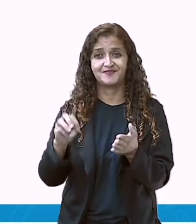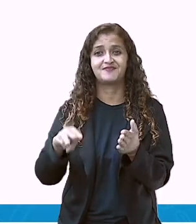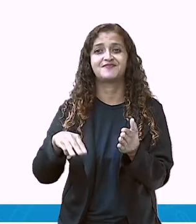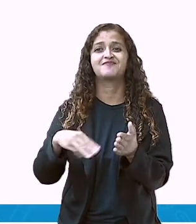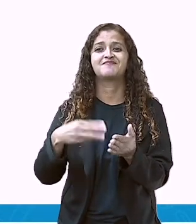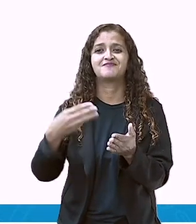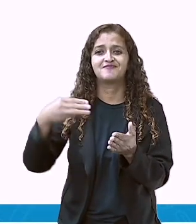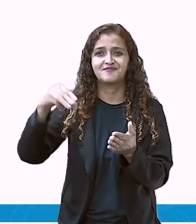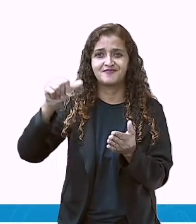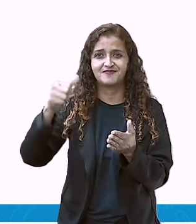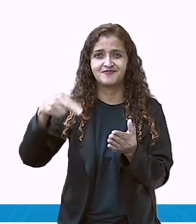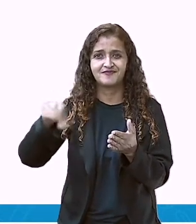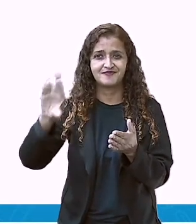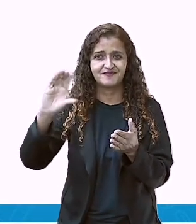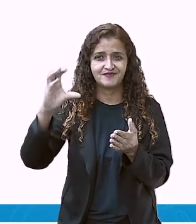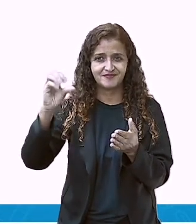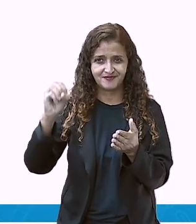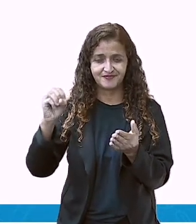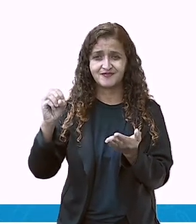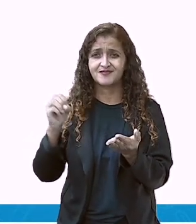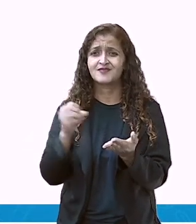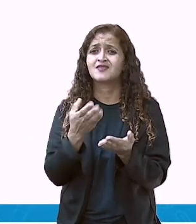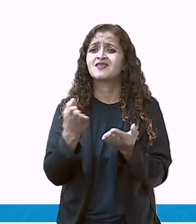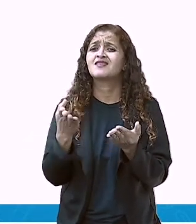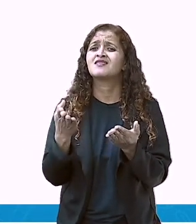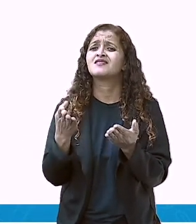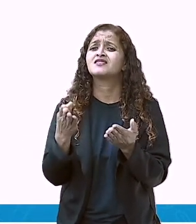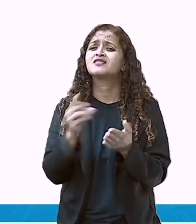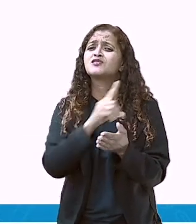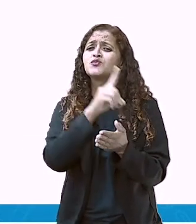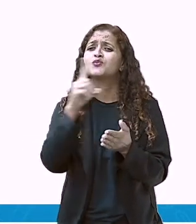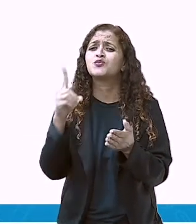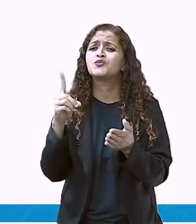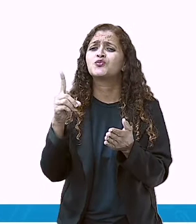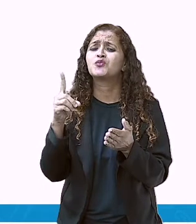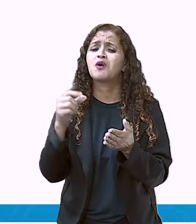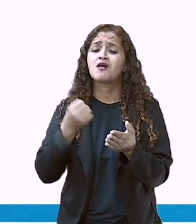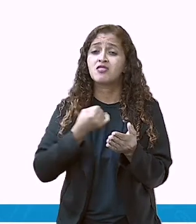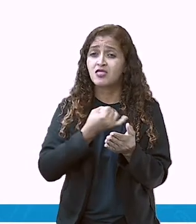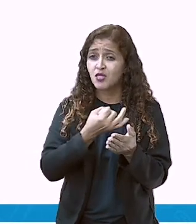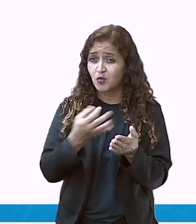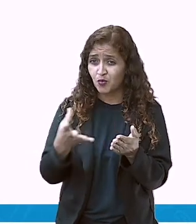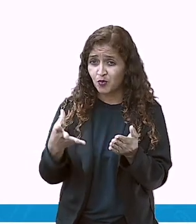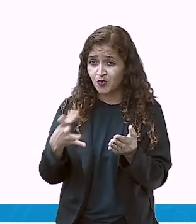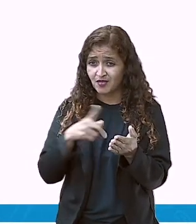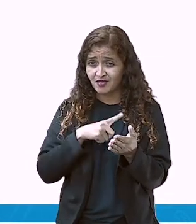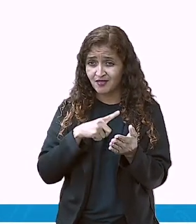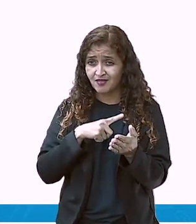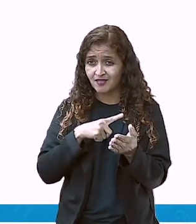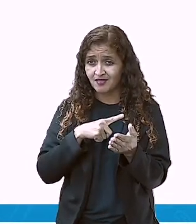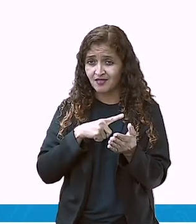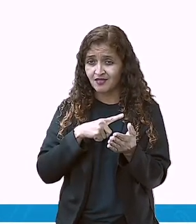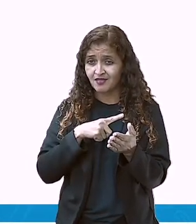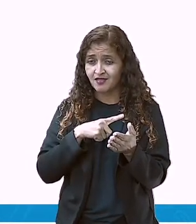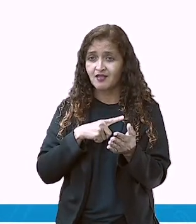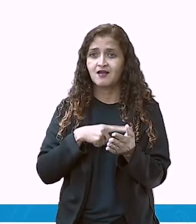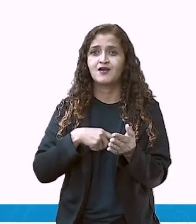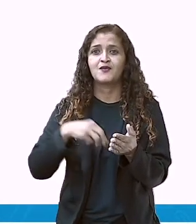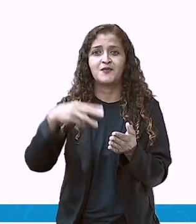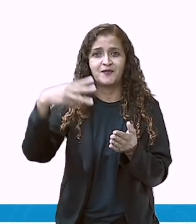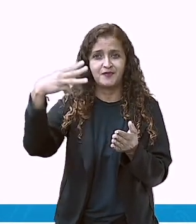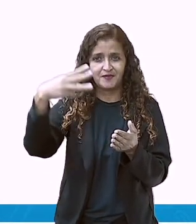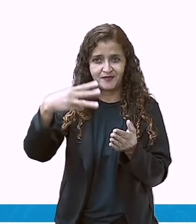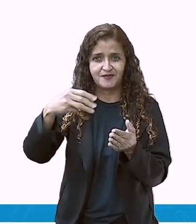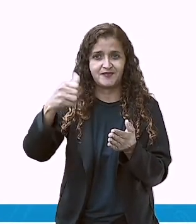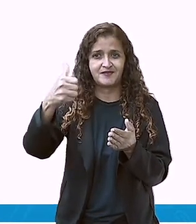março. Mesma coisa. Será quantos dias tem o mês de março? Olha aqui. Trinta e